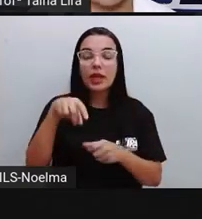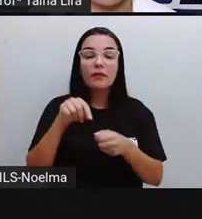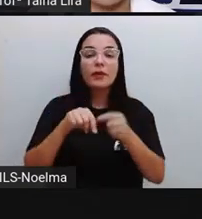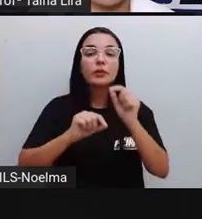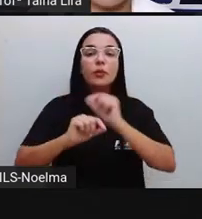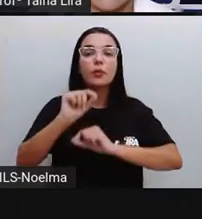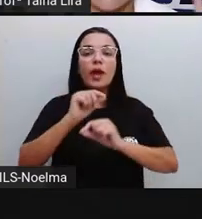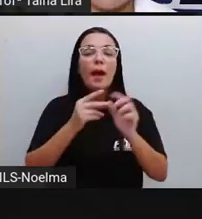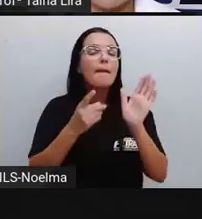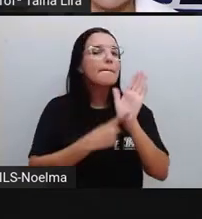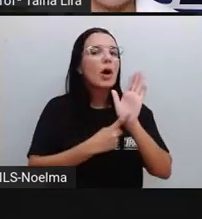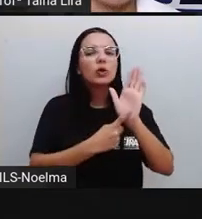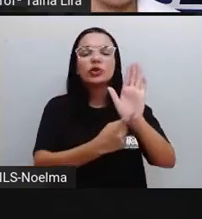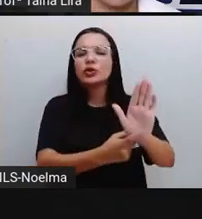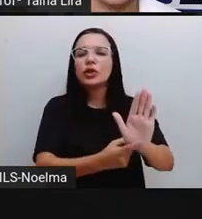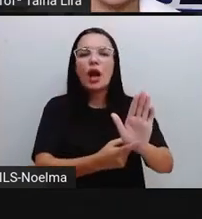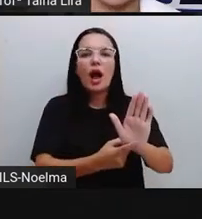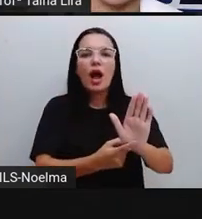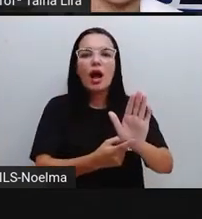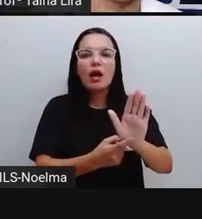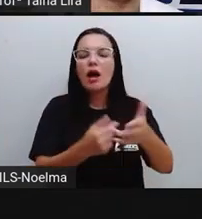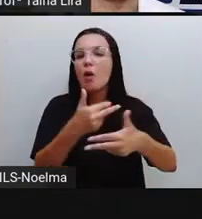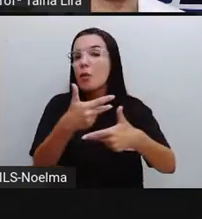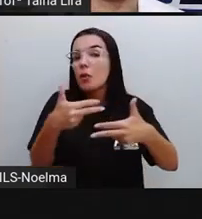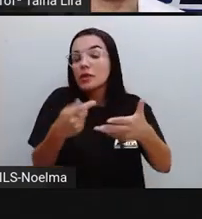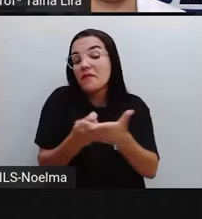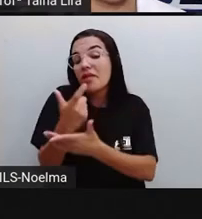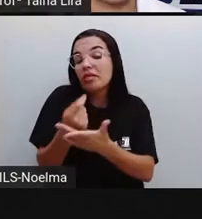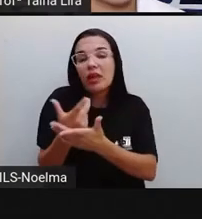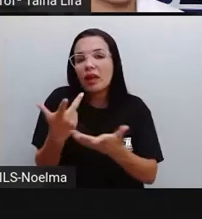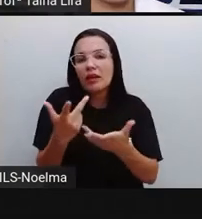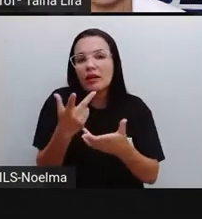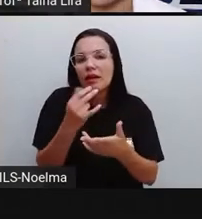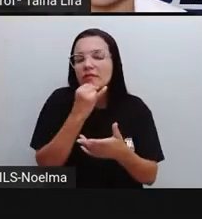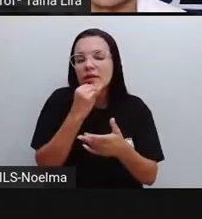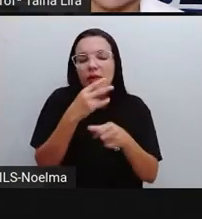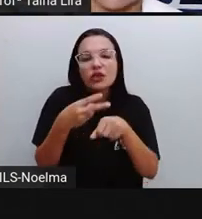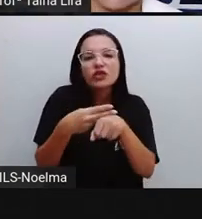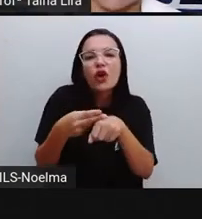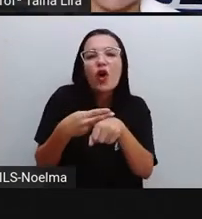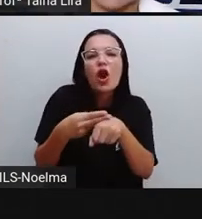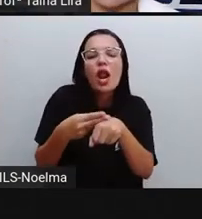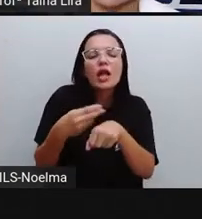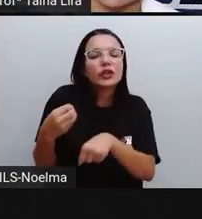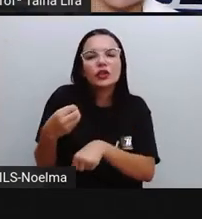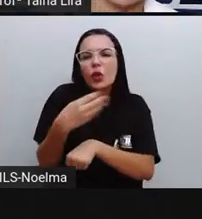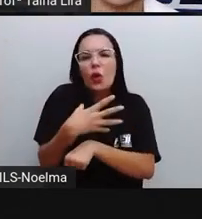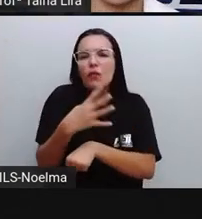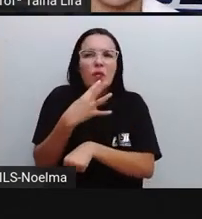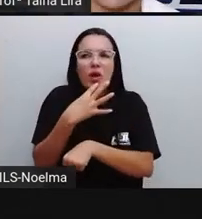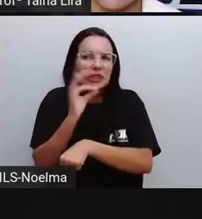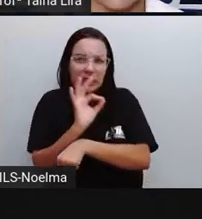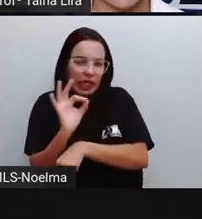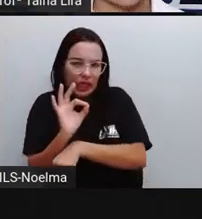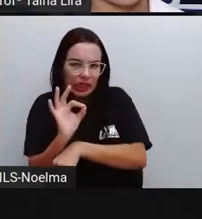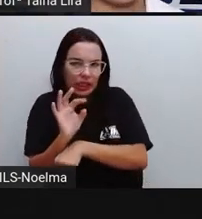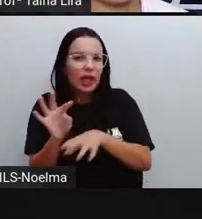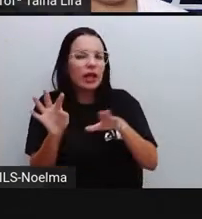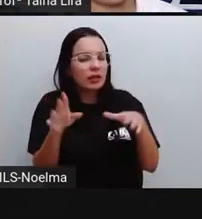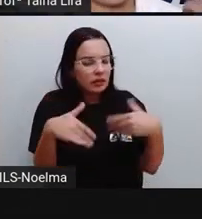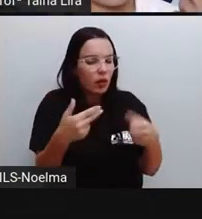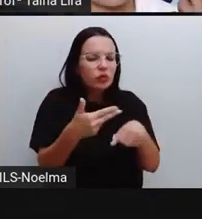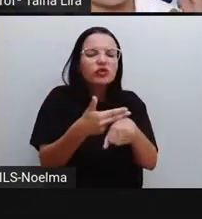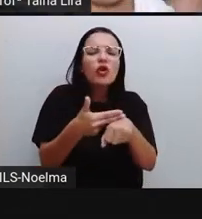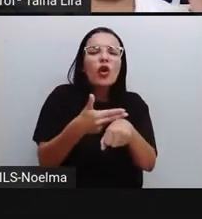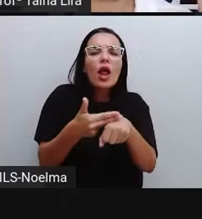exemplo, pra mostrar um produto, digamos, né? Um chocolate novo que saiu aí que a gente ainda não conhece. Então ele